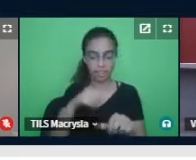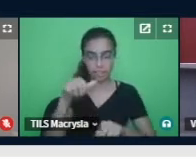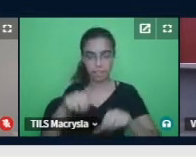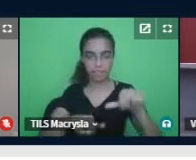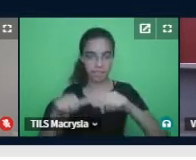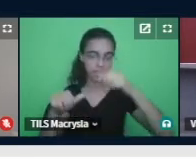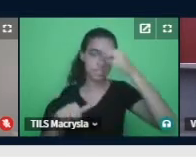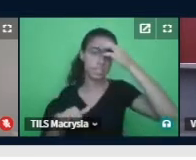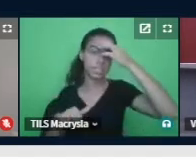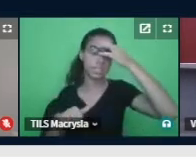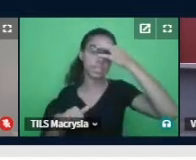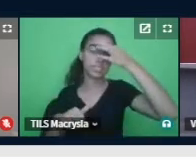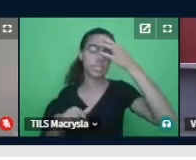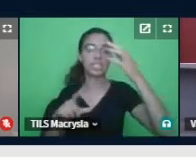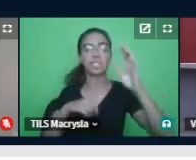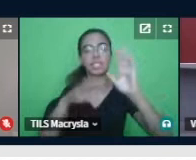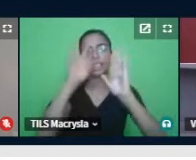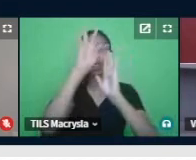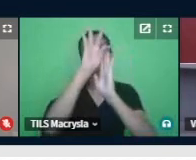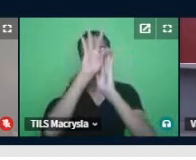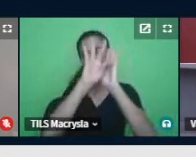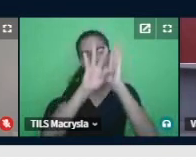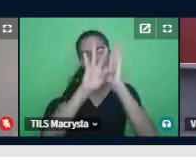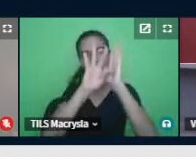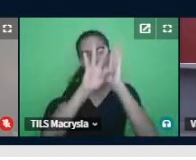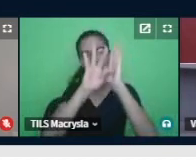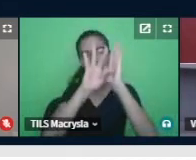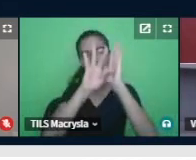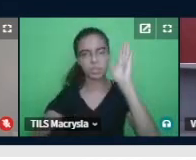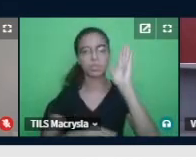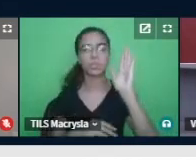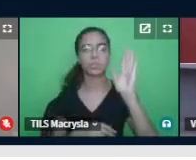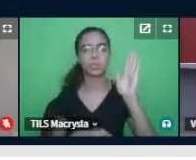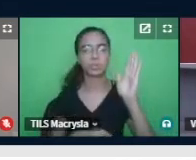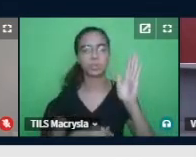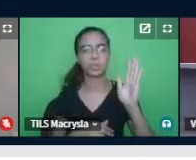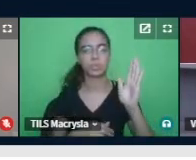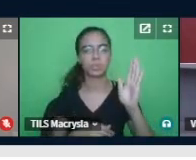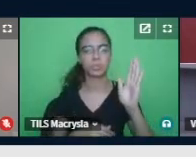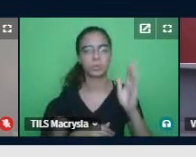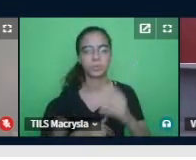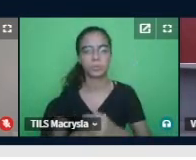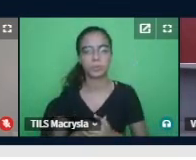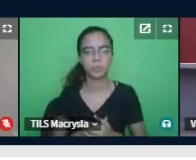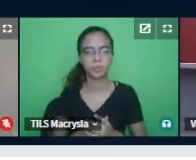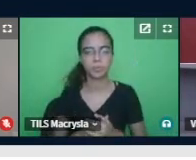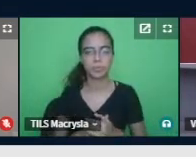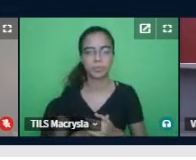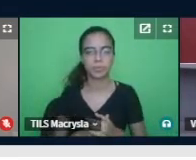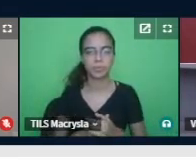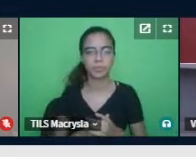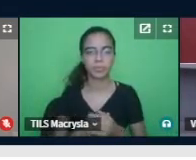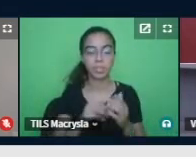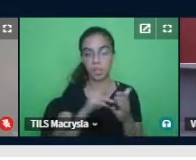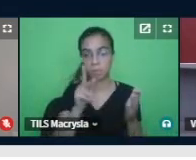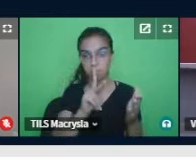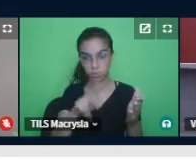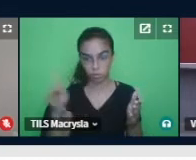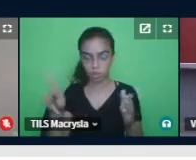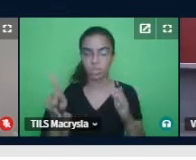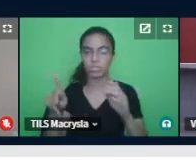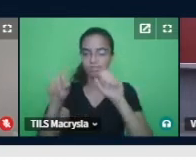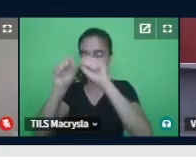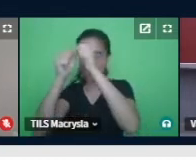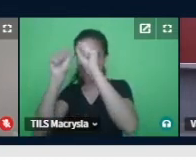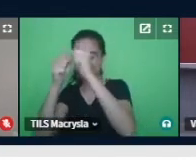o texto corrido, para os aprendizes neurotípicos e o true or false depois, aqui ela quebrou o texto, então